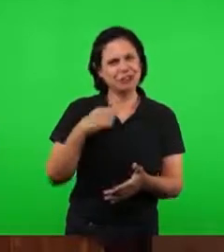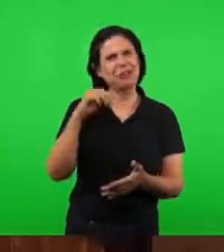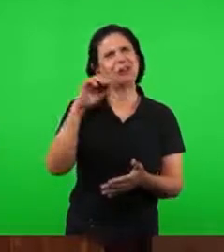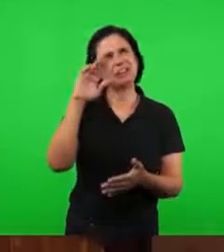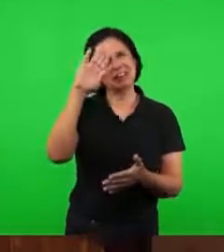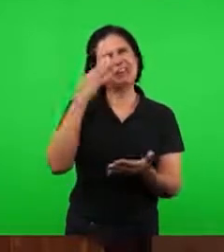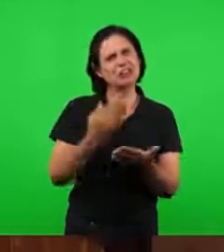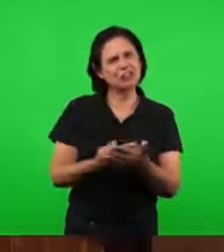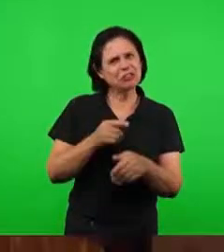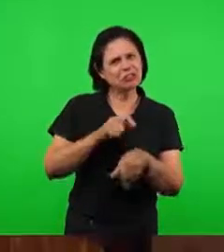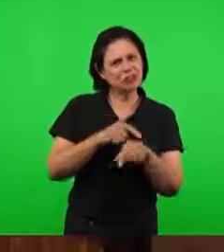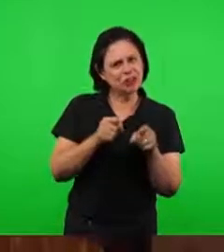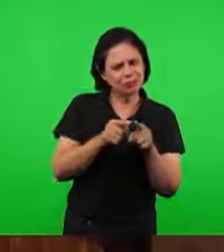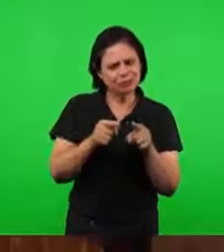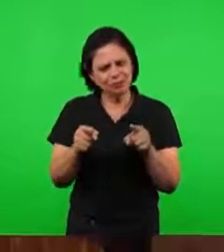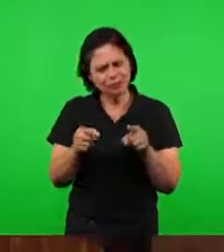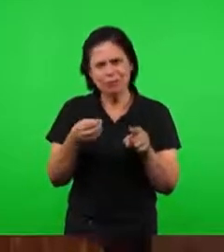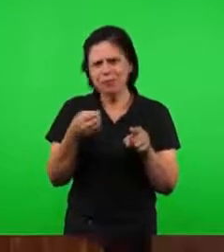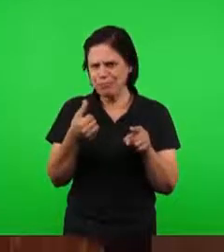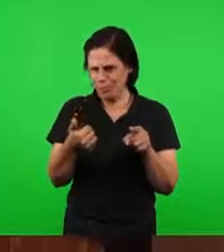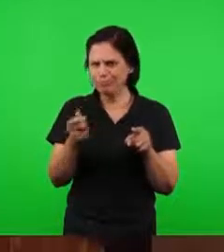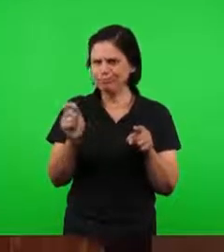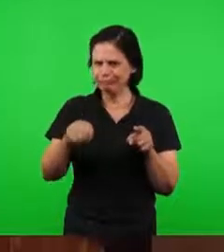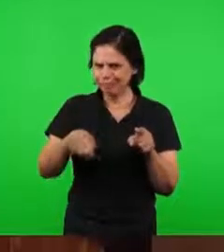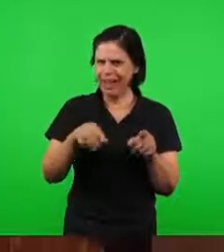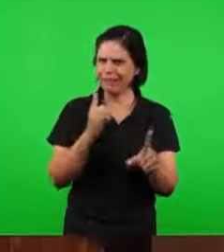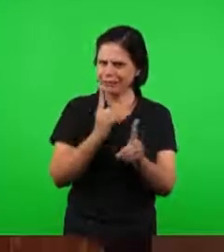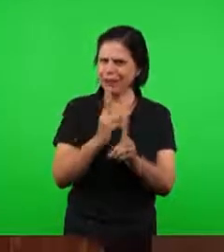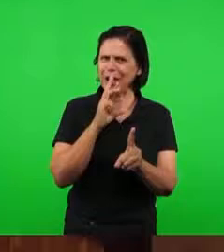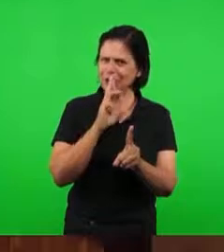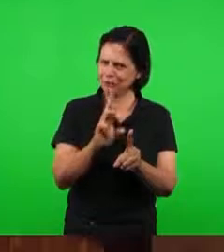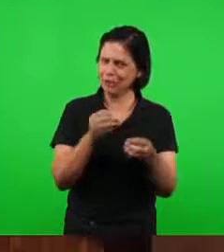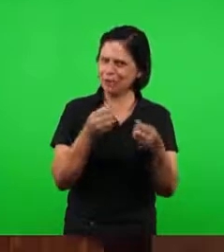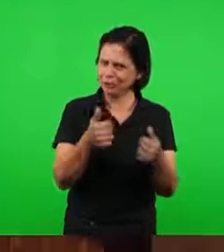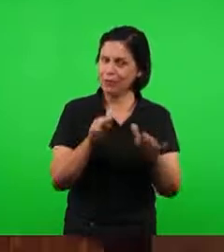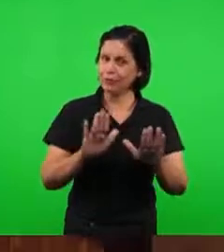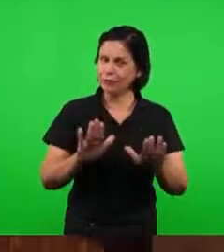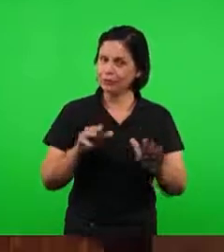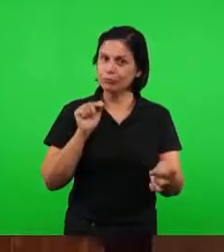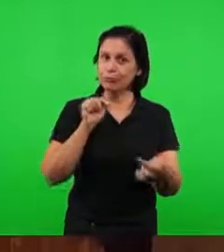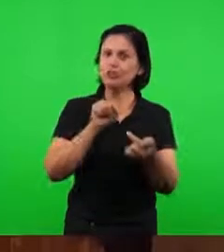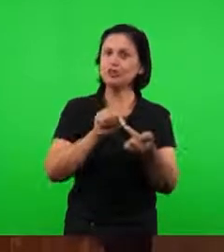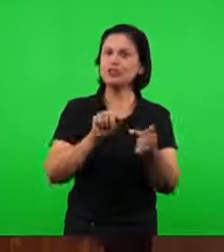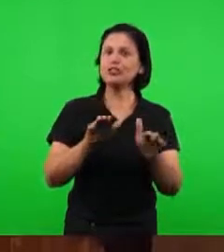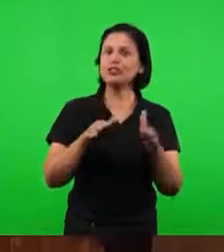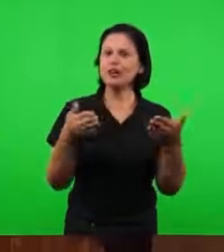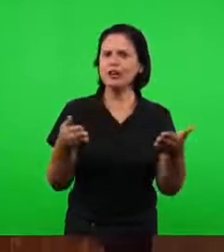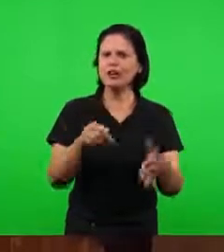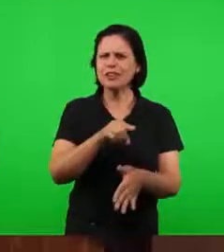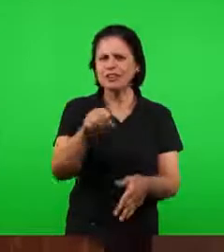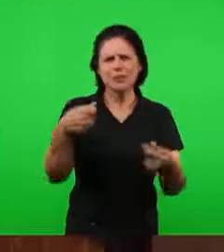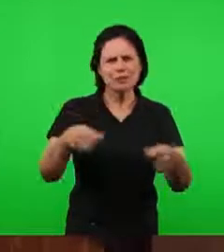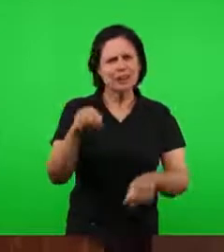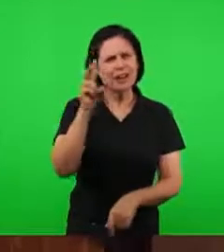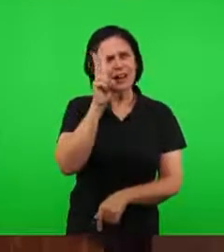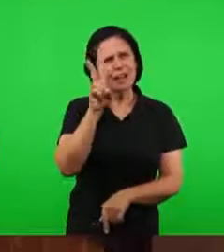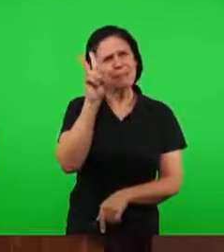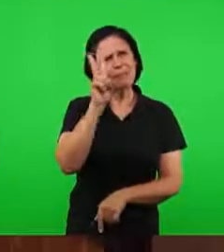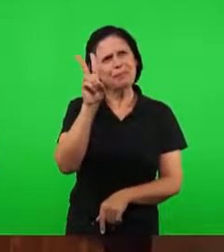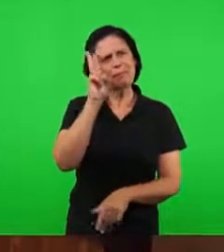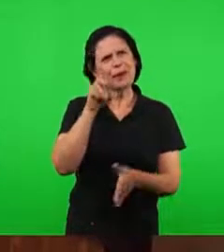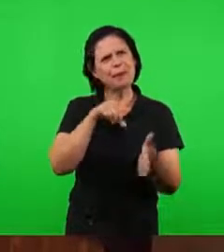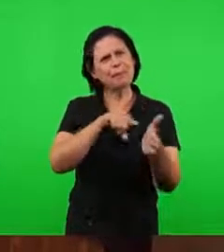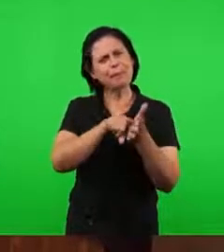tempo possivelmente foi suficiente para os irmãos encontrarem as respostas, mas o nosso objetivo é fazer lembrar aos irmãos que essa